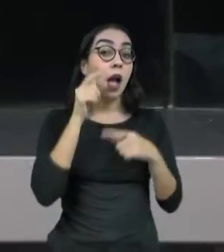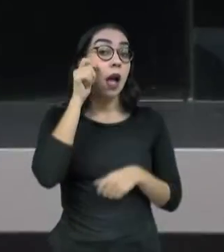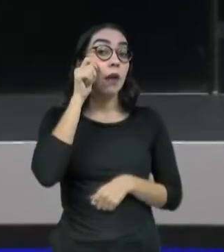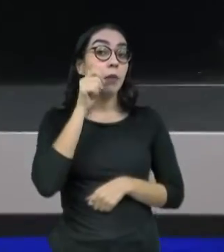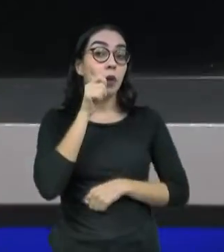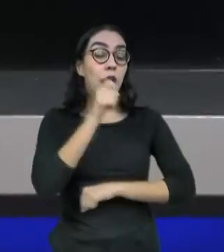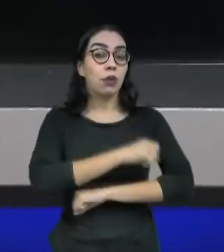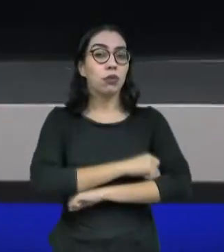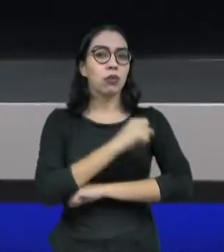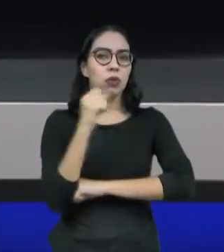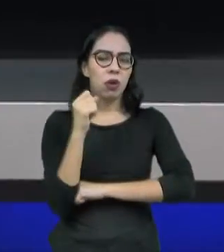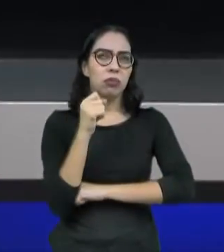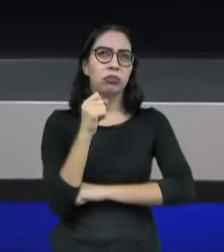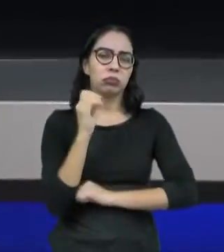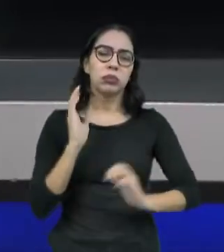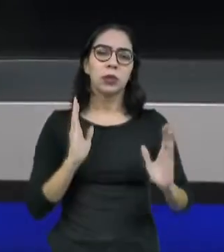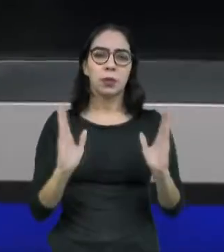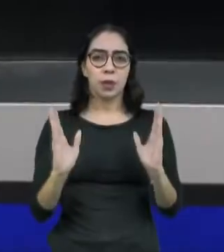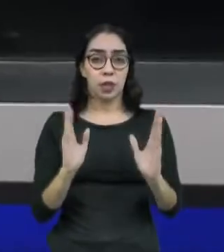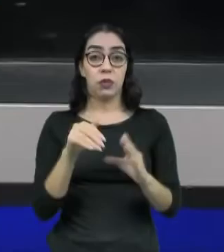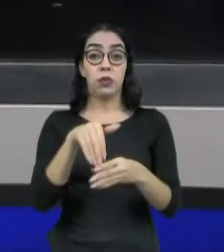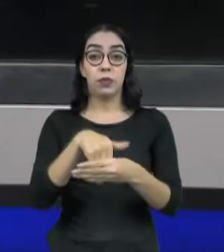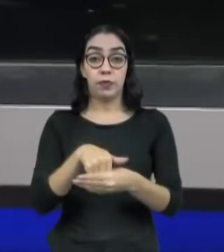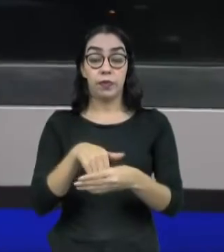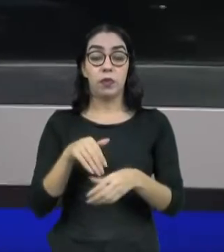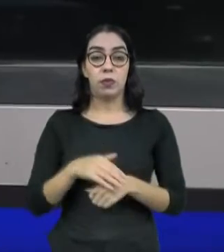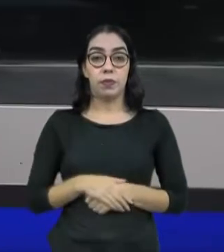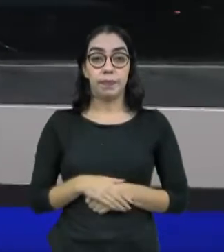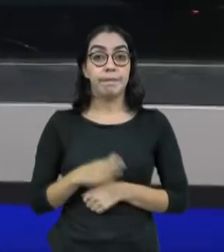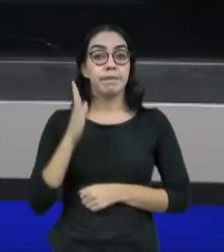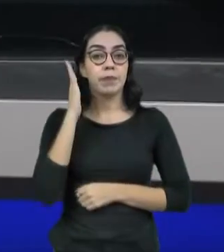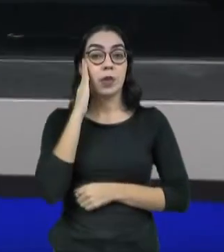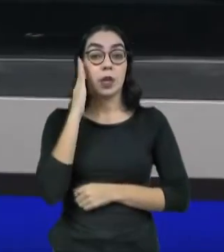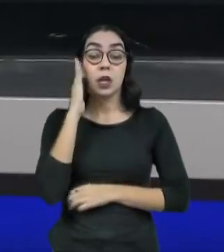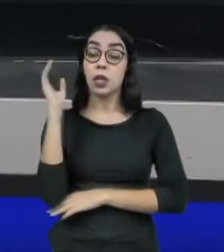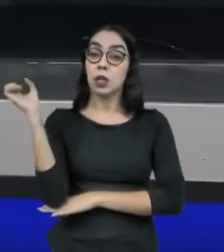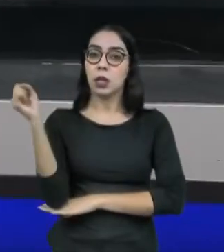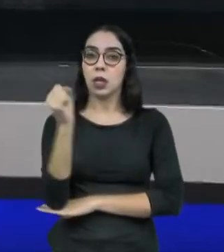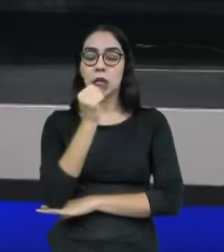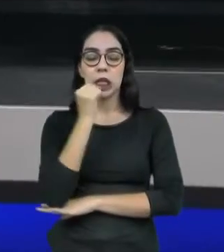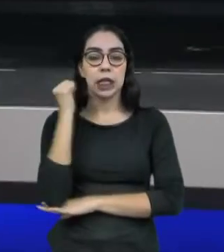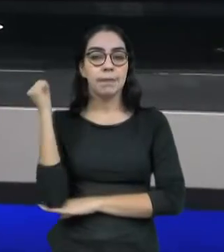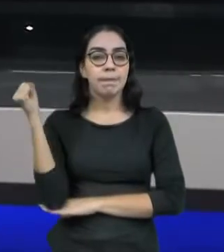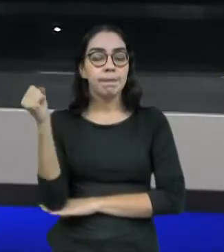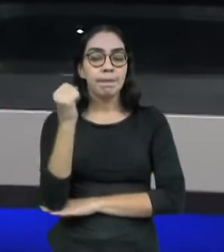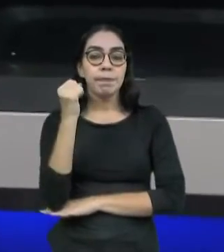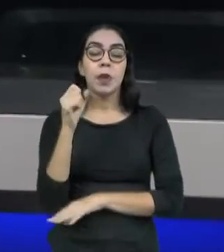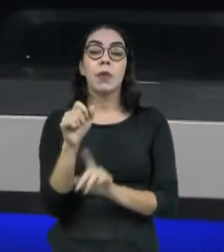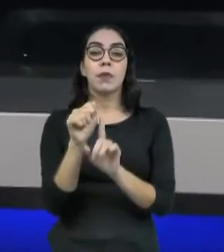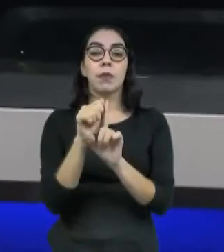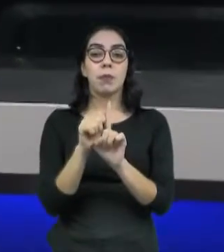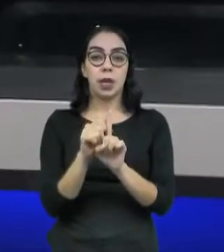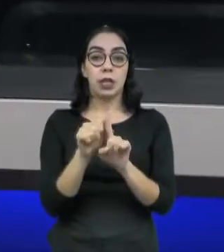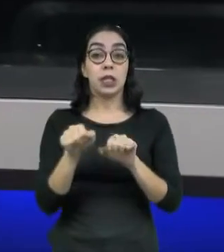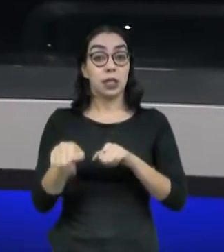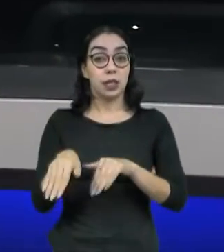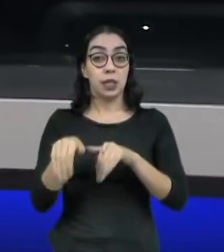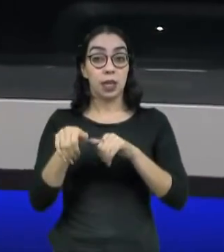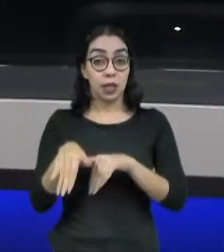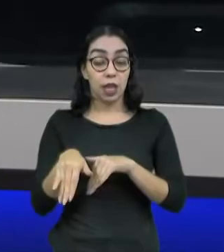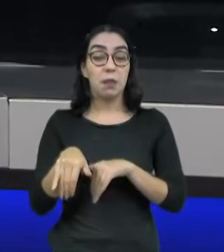eleitoral. Só para se ter uma ideia da gravidade da situação, em setembro, a violência contra estas